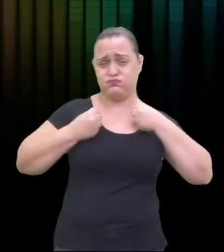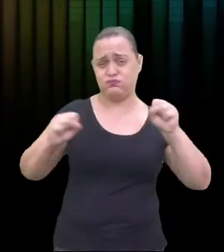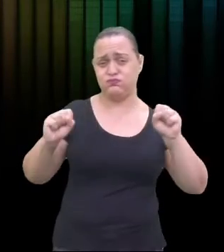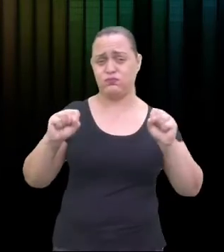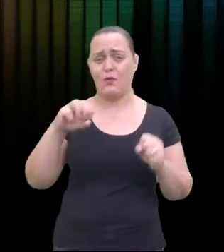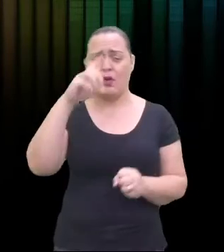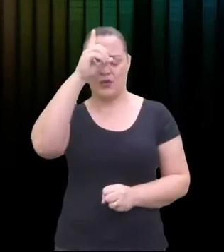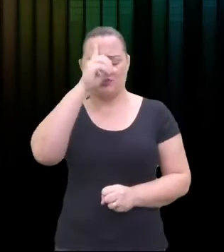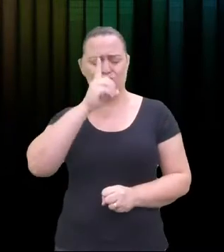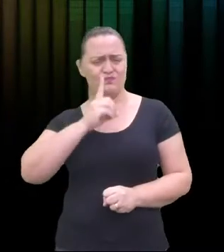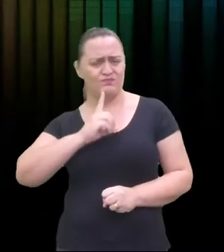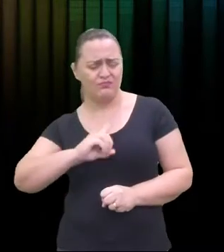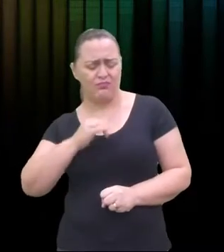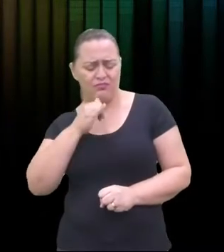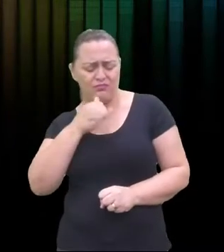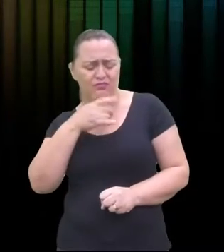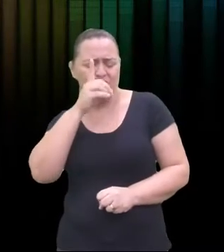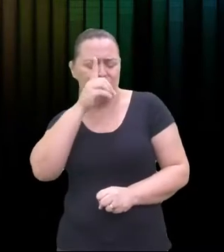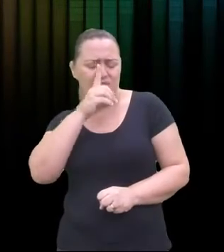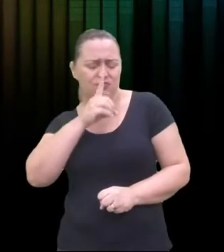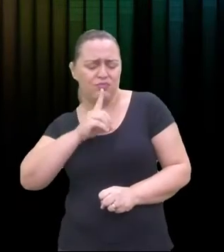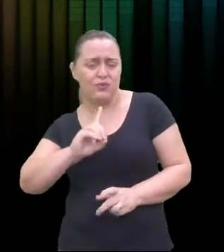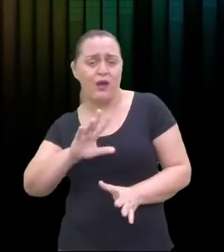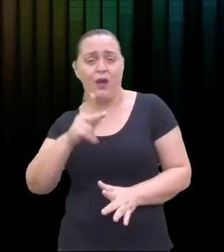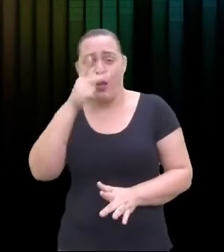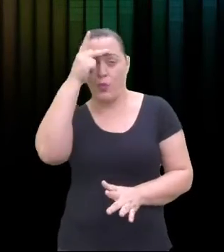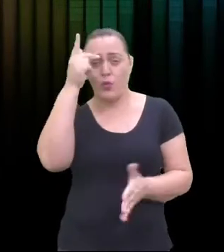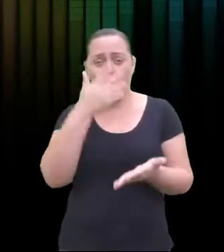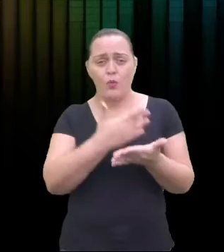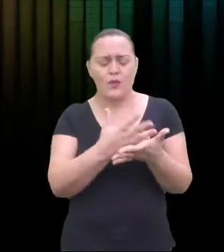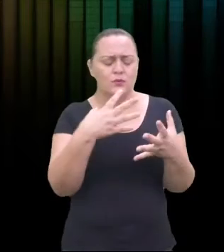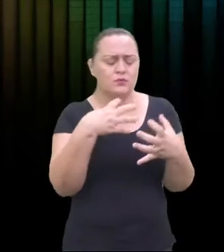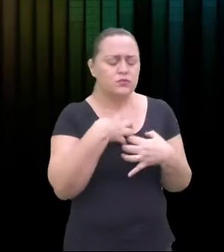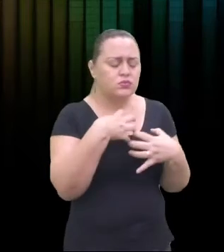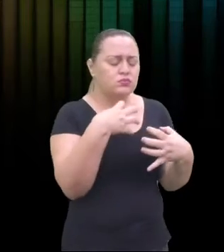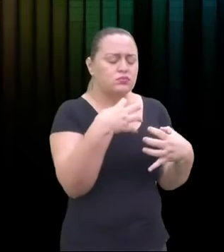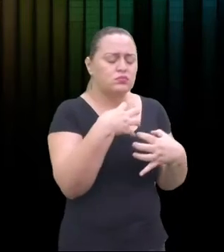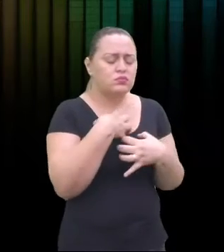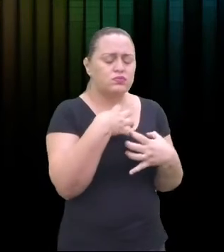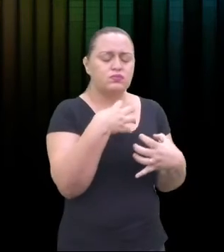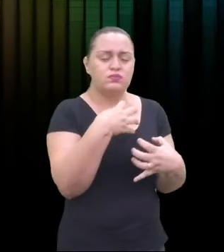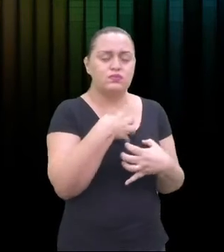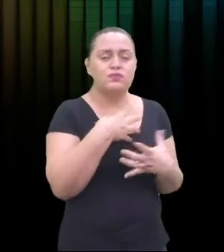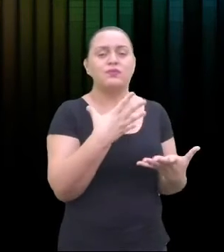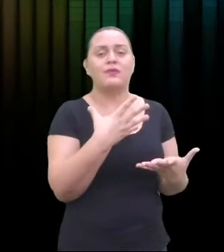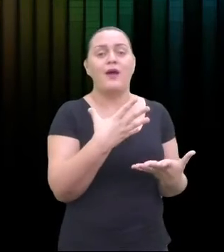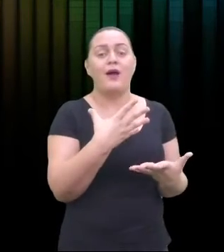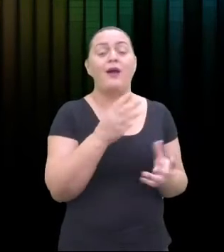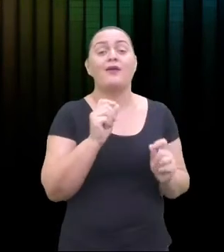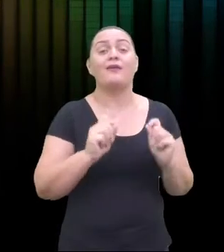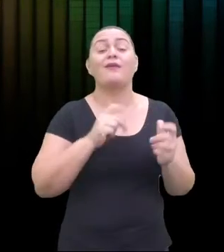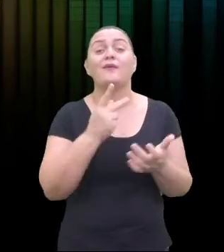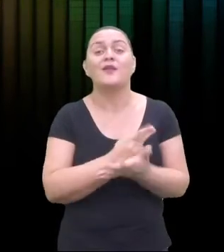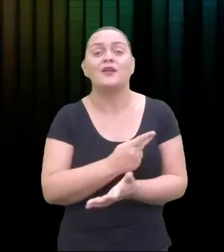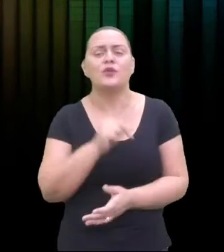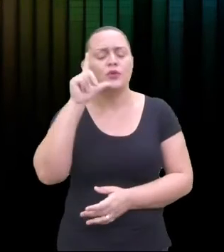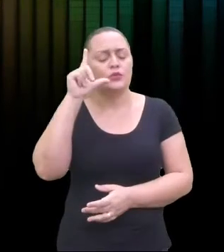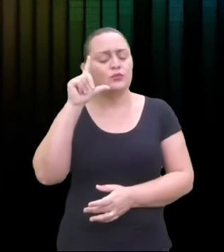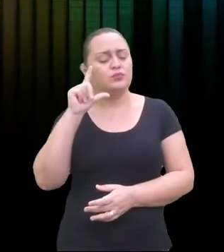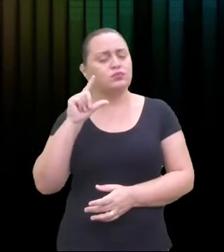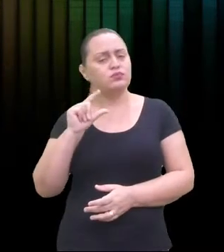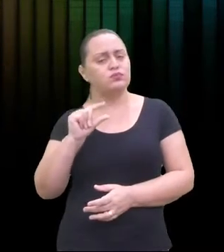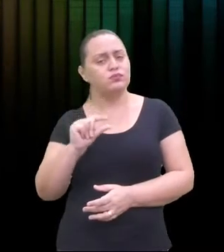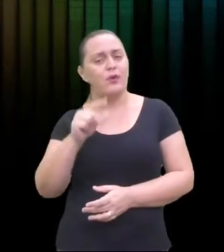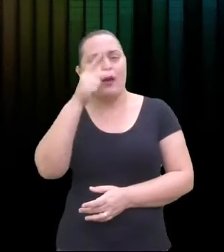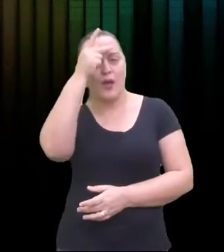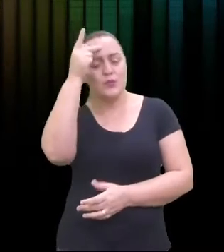bacana, você pode utilizar a música, ouvir uma música. Eu costumo dizer que a música, ambiente, ela consegue acalmar.